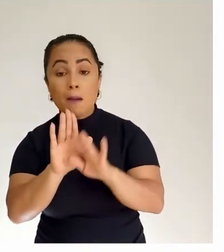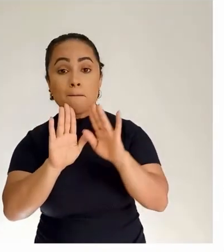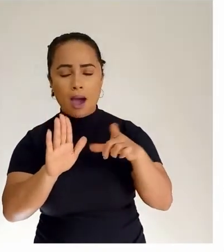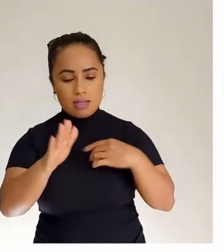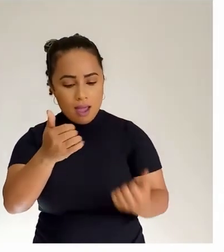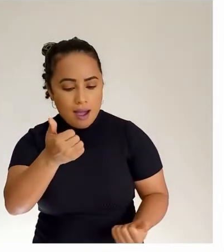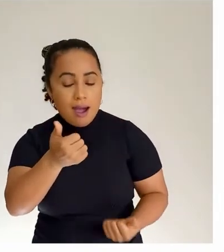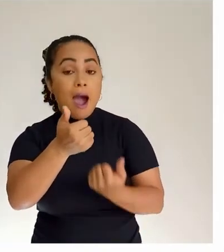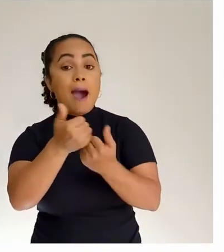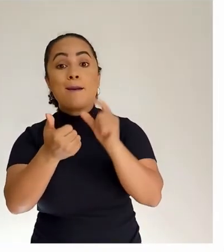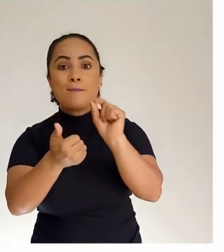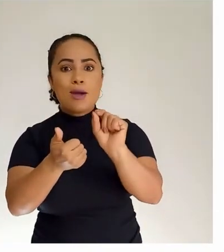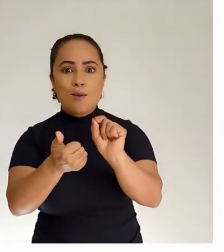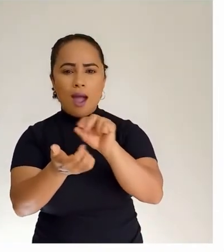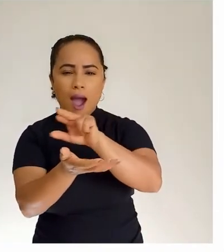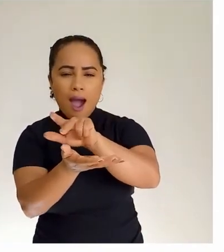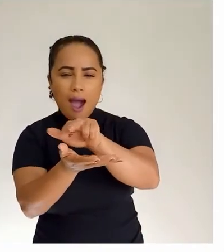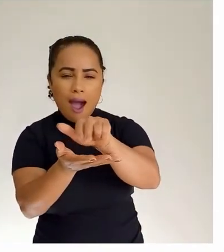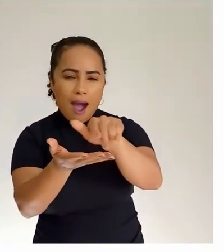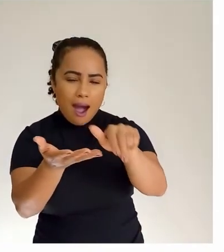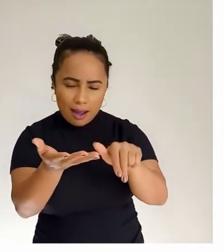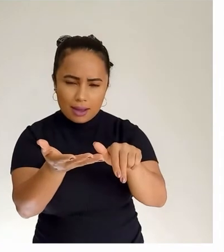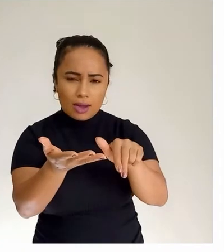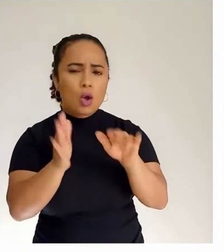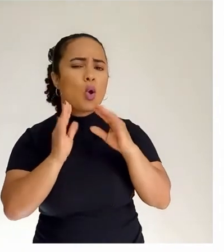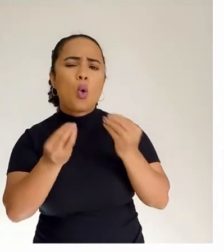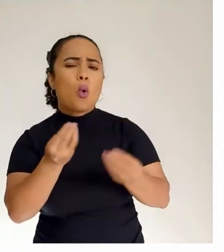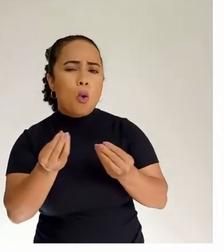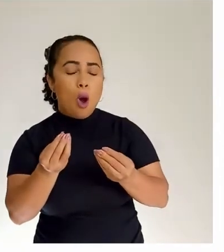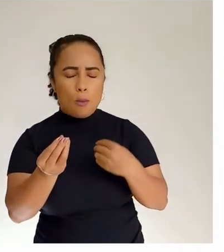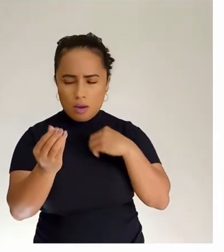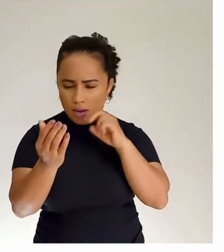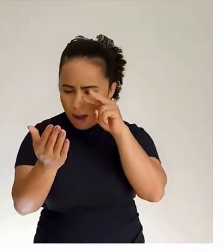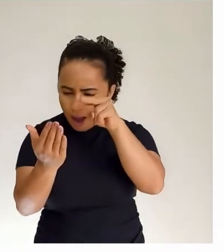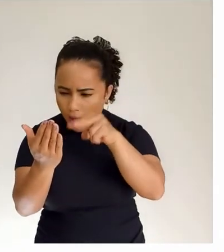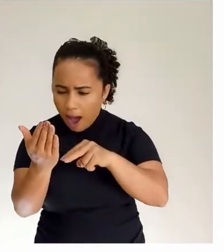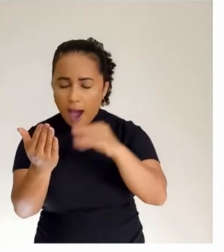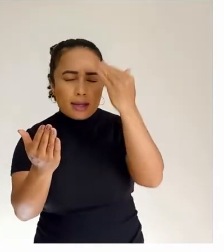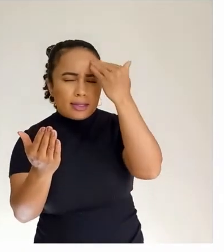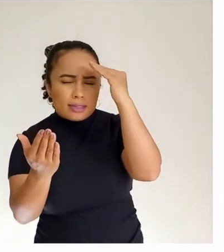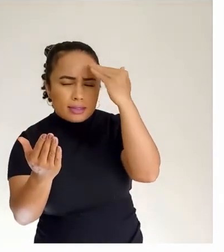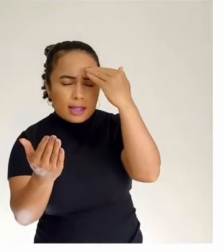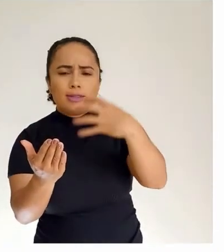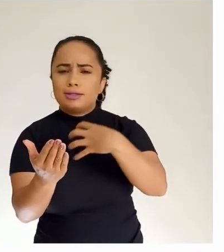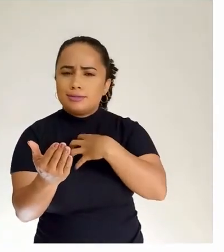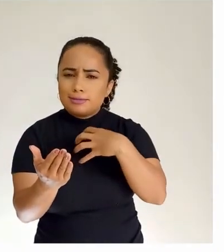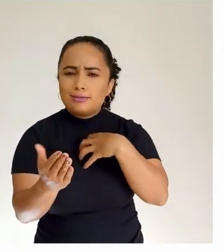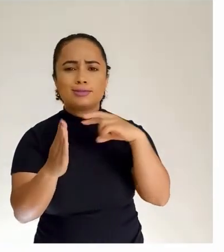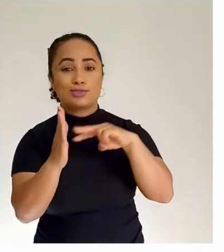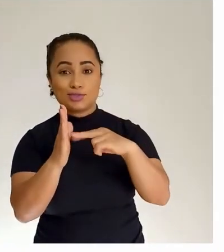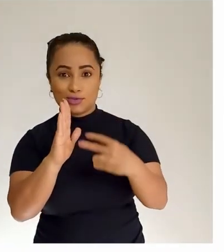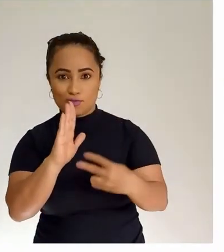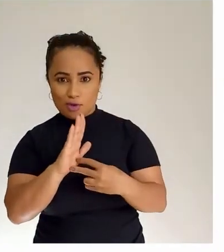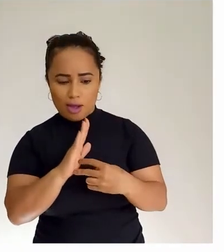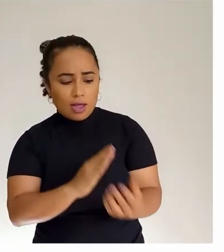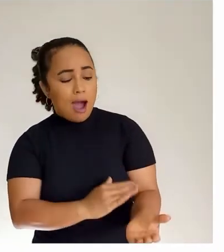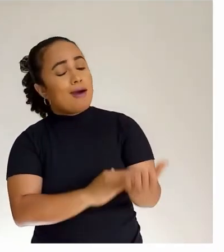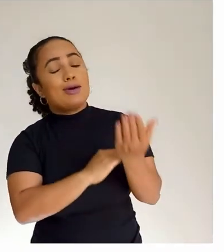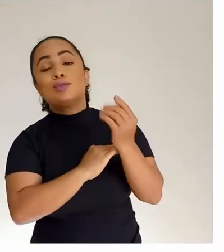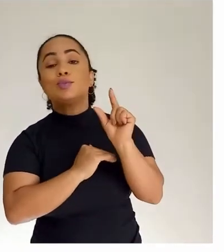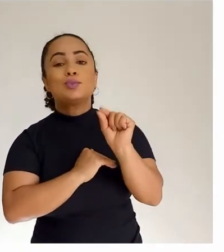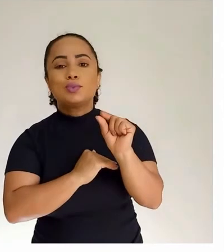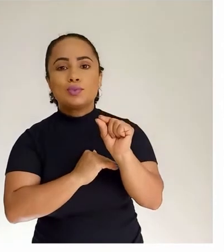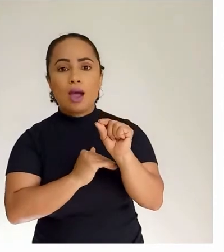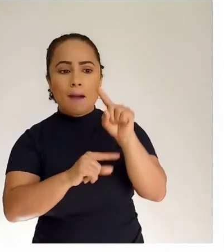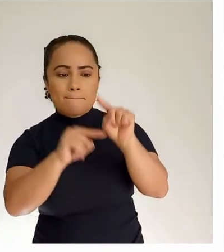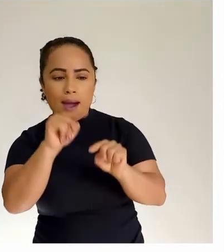diverso. O que é interpretar? Dá sentido. O que é auxílio? Com ajuda. Material gráfico são aqueles